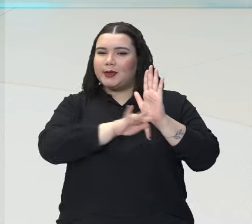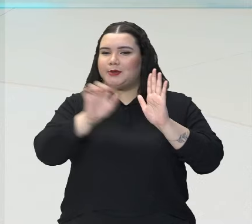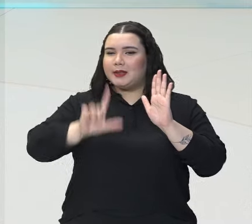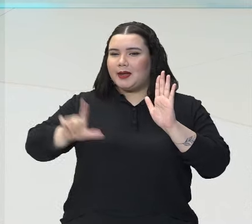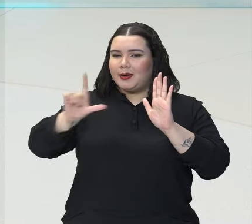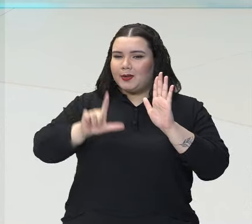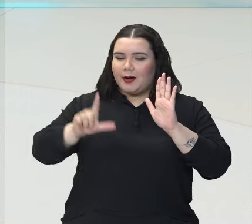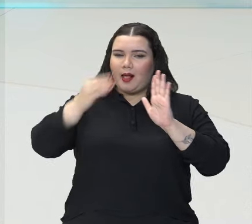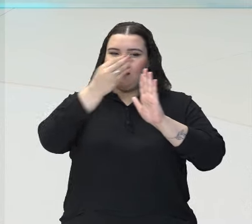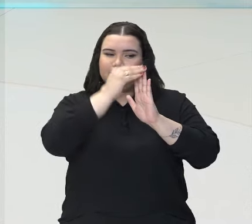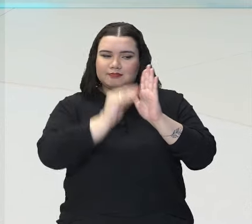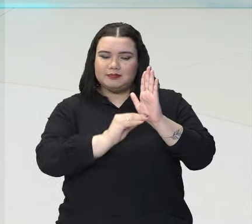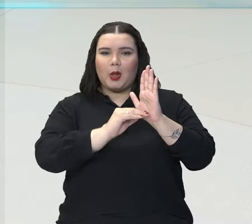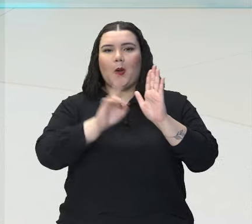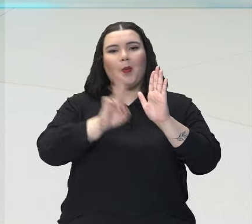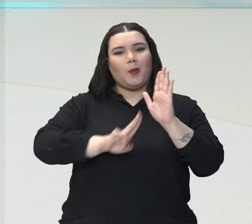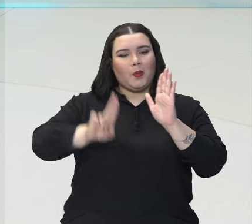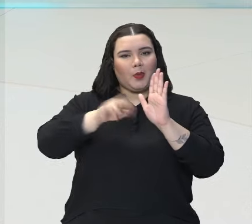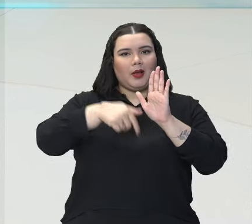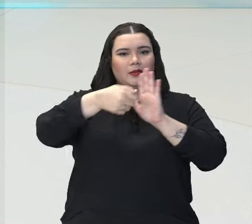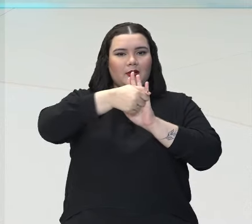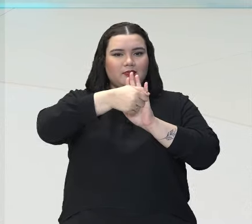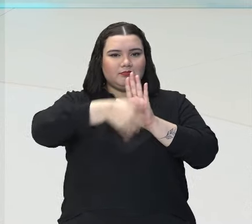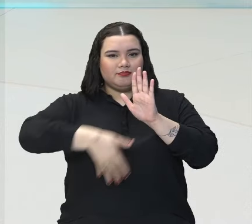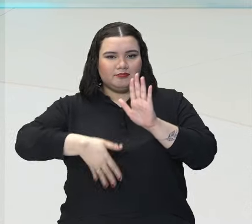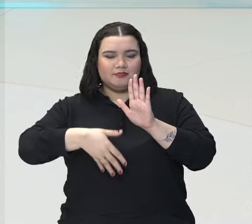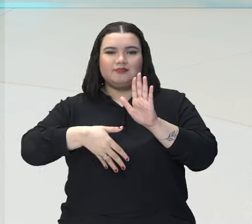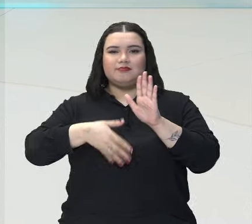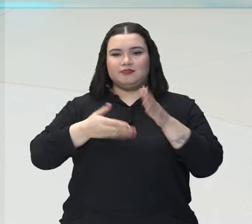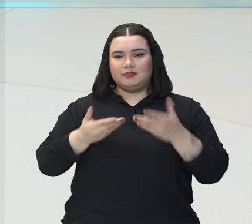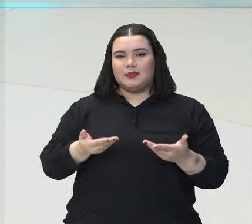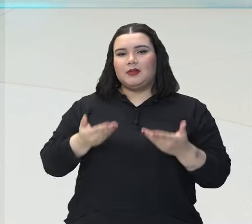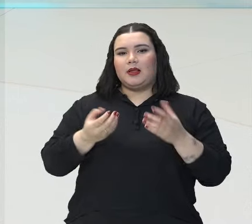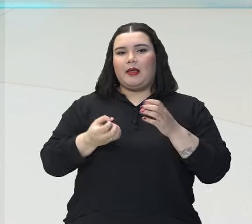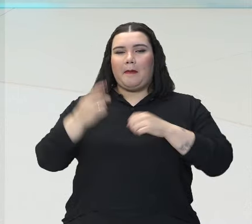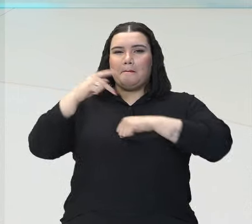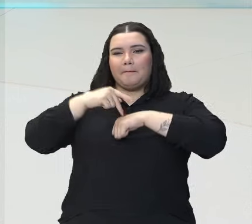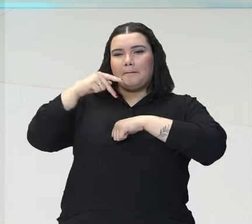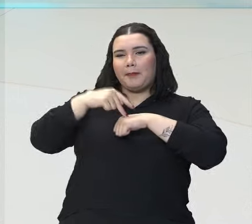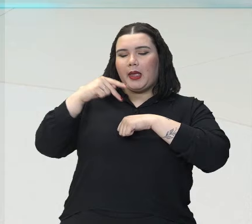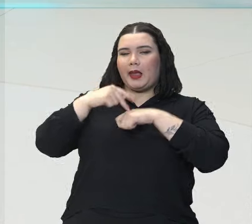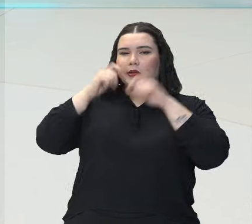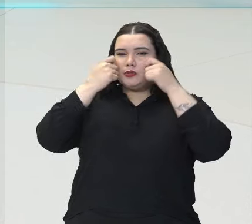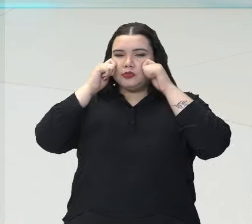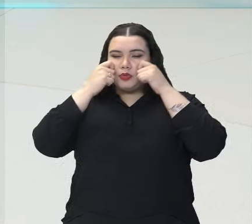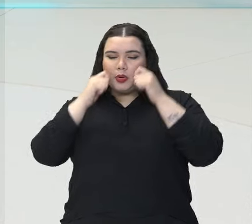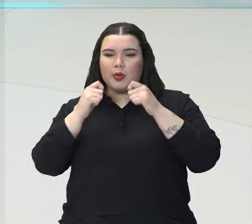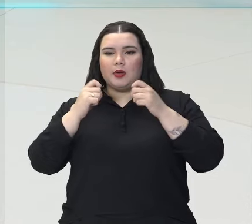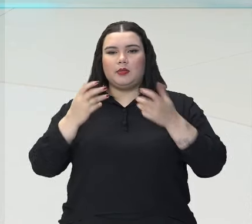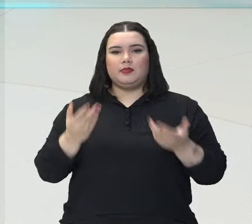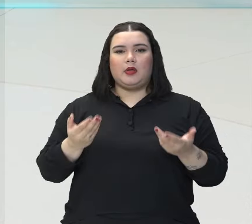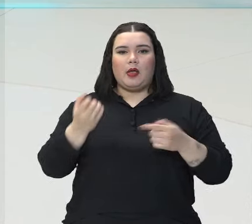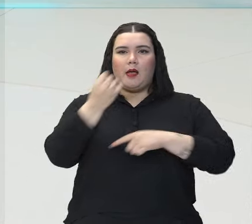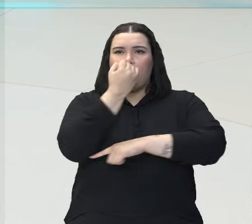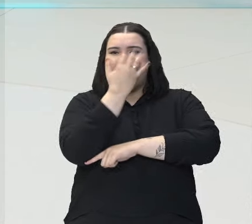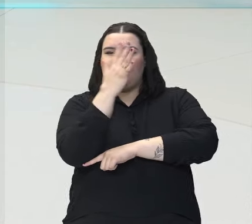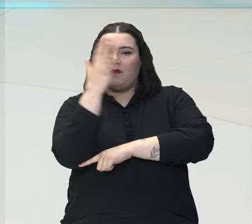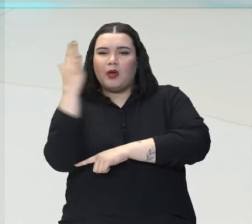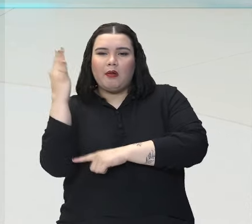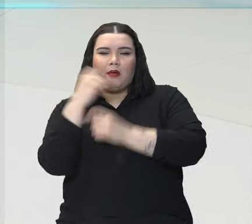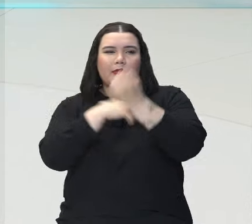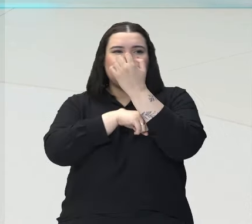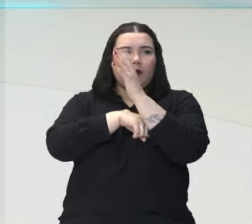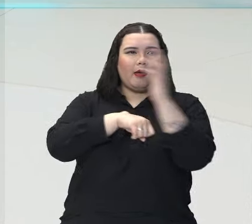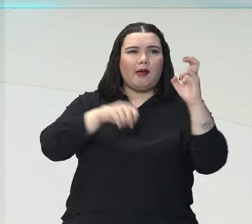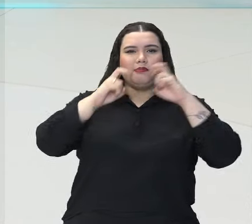a gente utiliza essas figuras de linguagem. Fica lindo, né? A pedra chorando. A floresta também clamando.